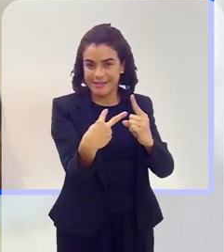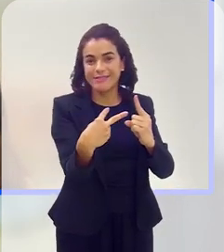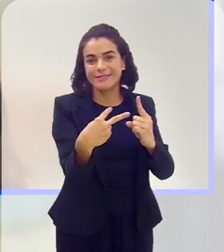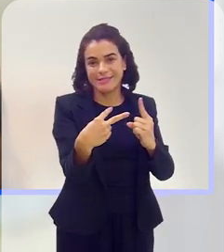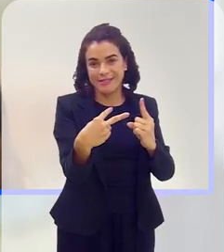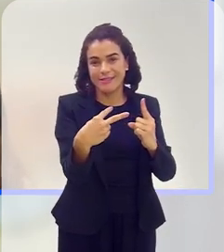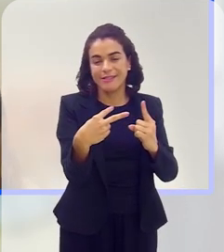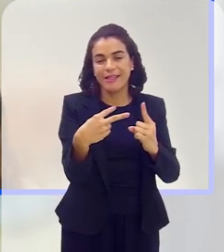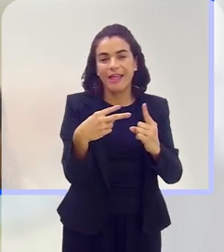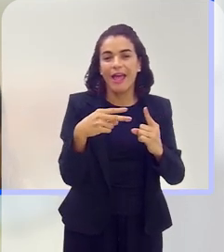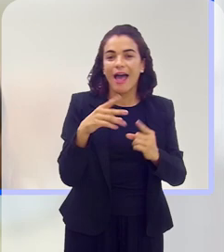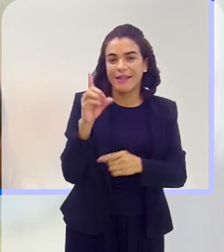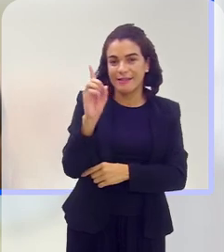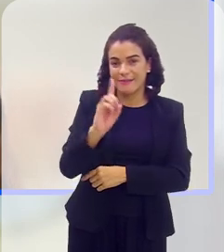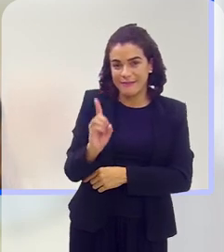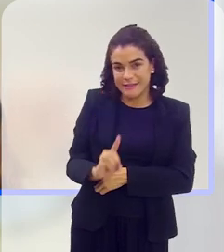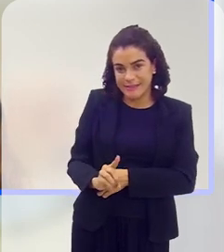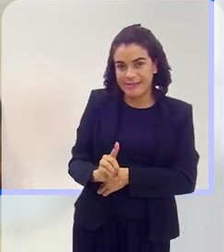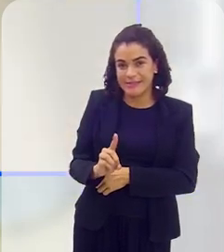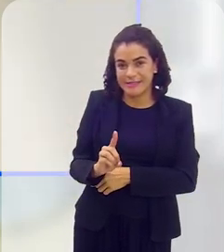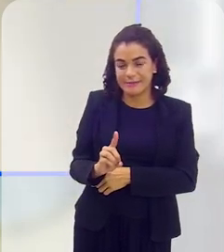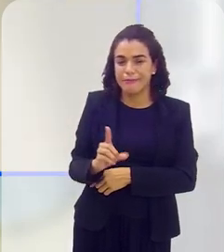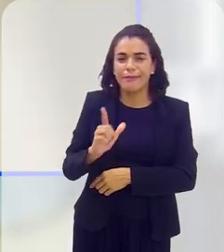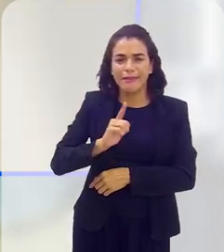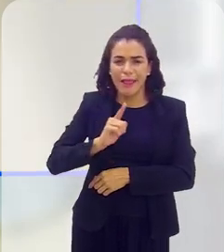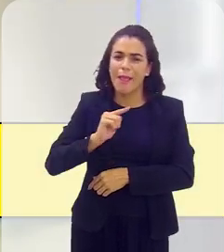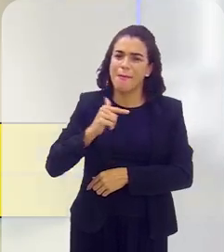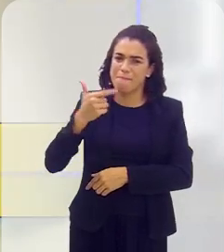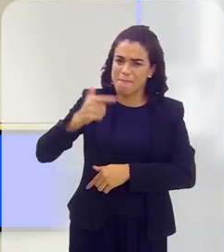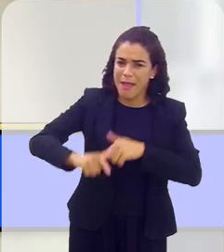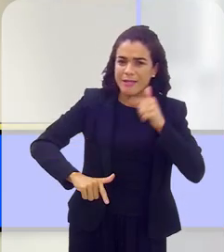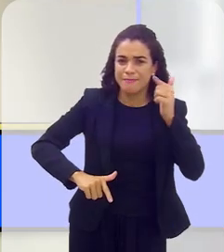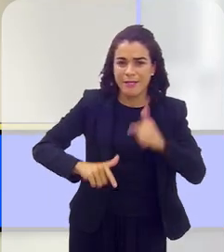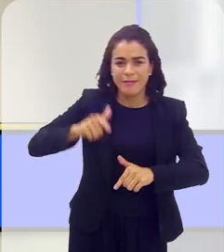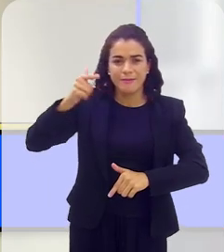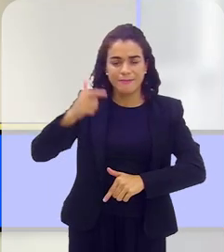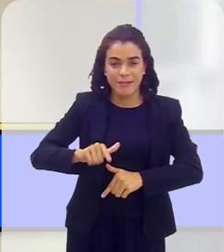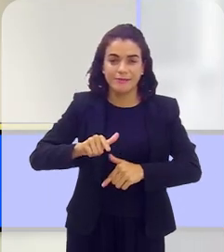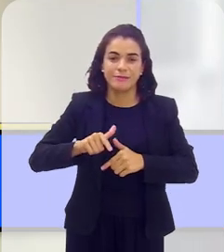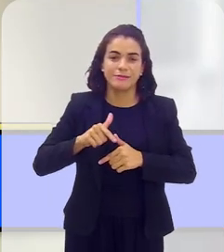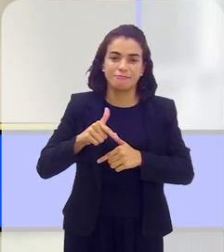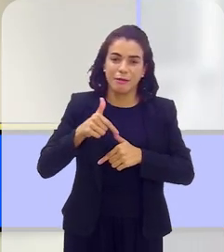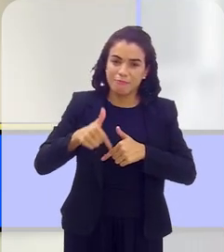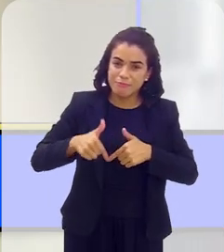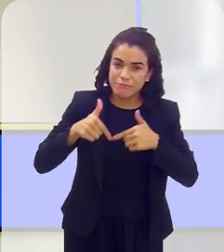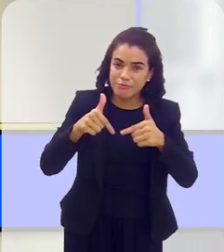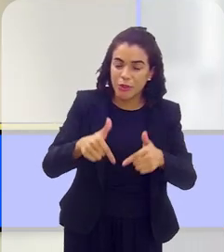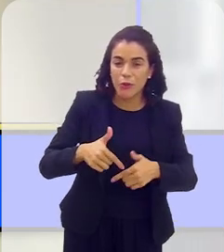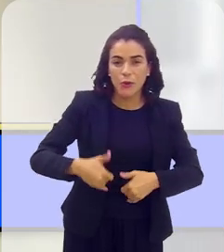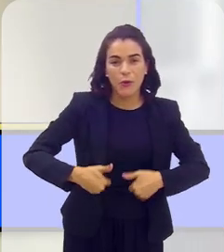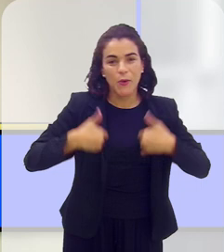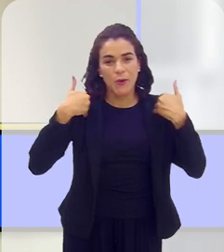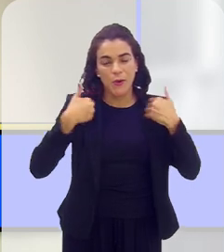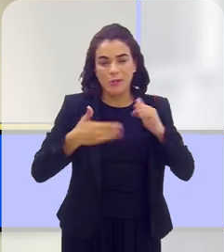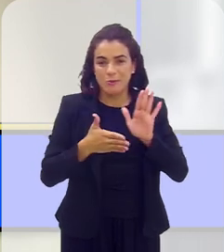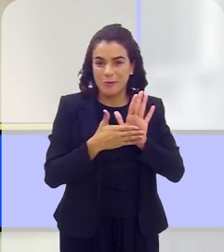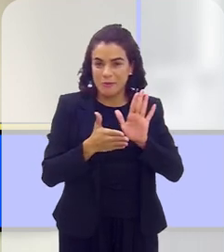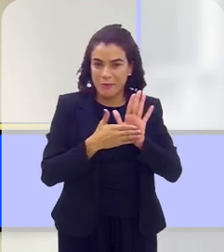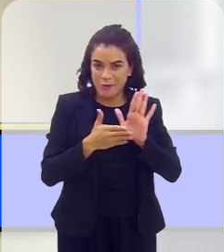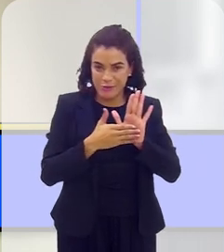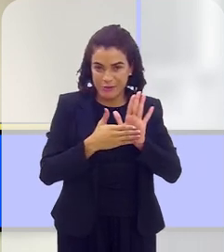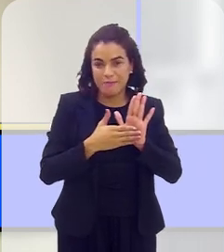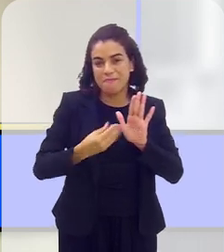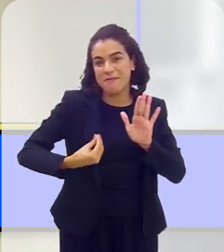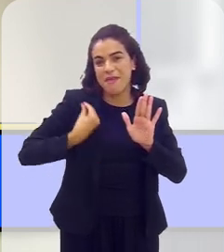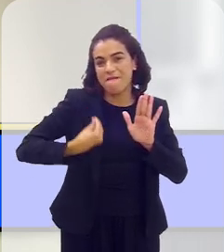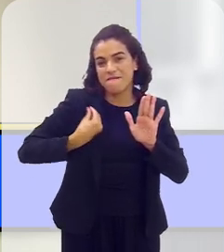à deficiência. Tem muito para se fazer, estou muito orgulhosa pelo projeto da Minha Vida